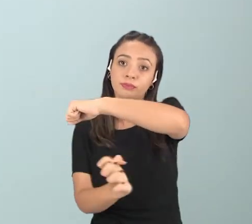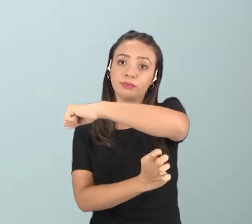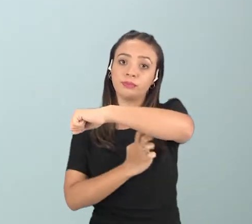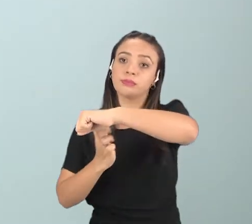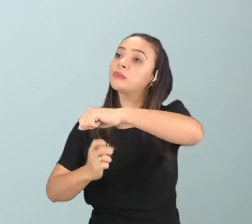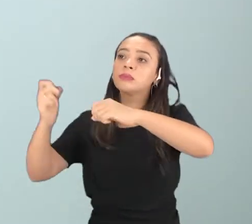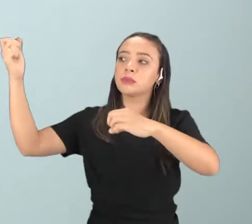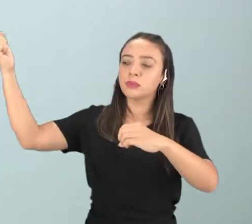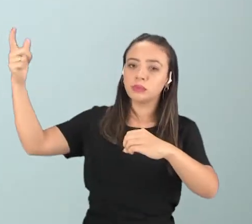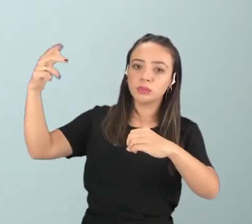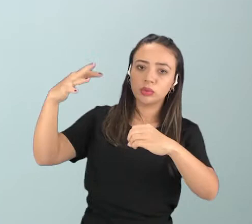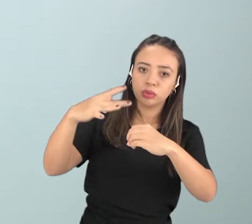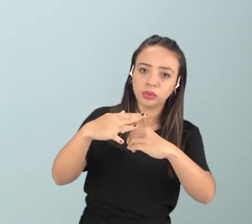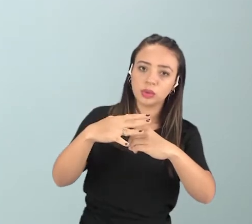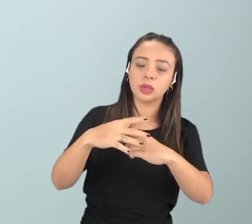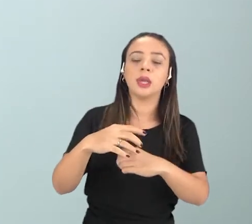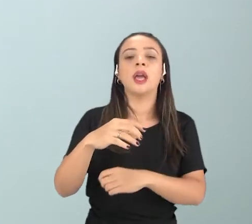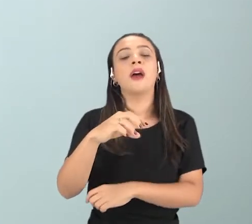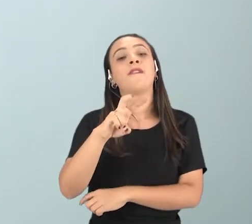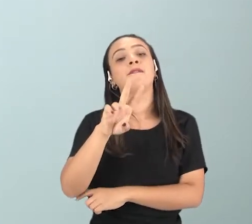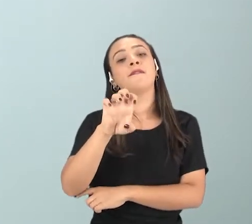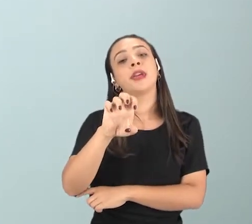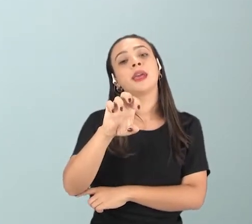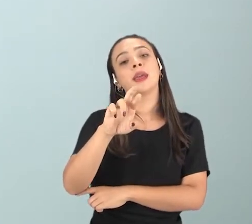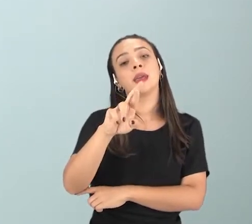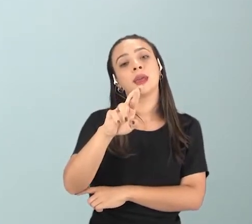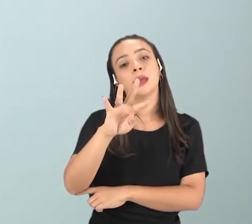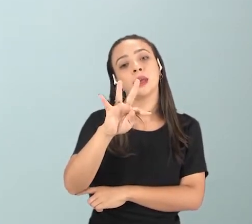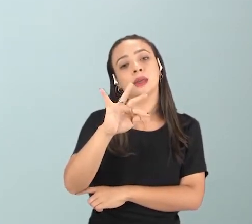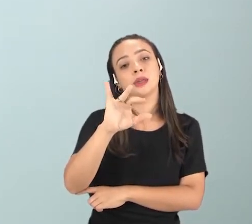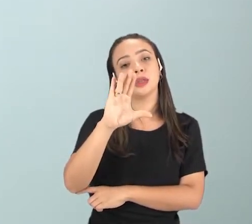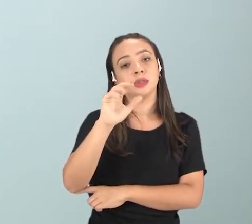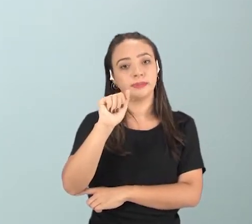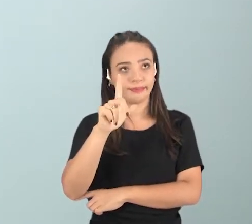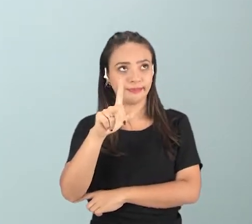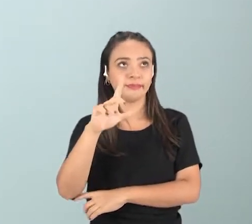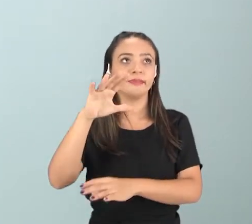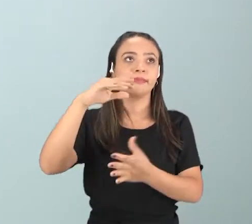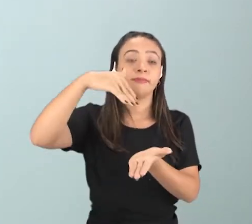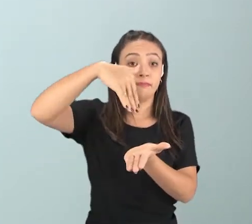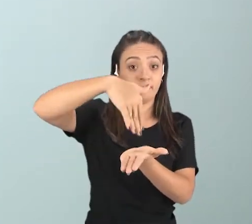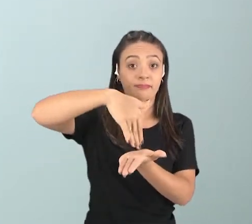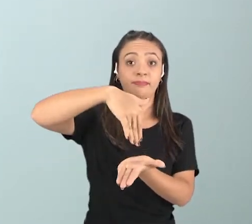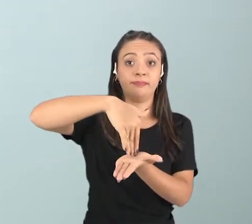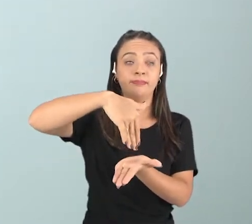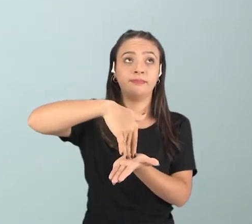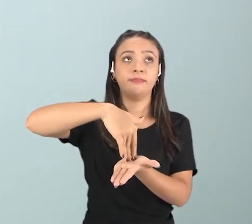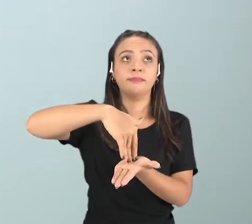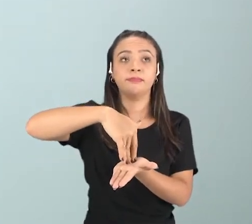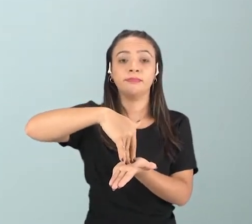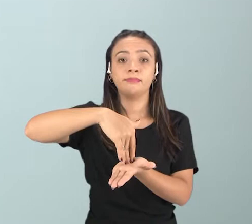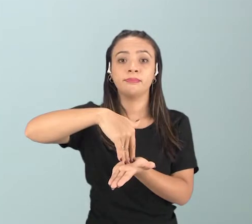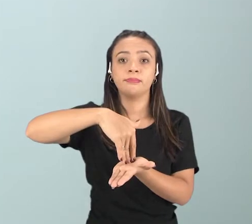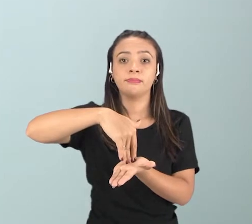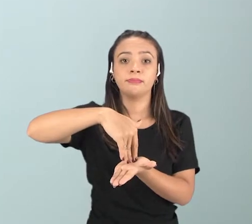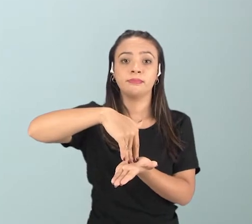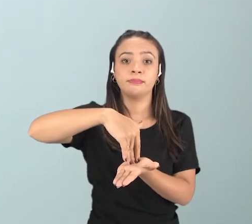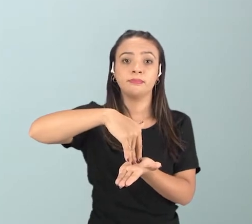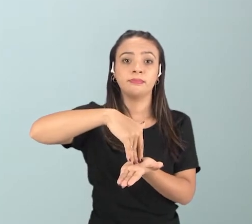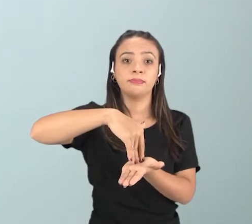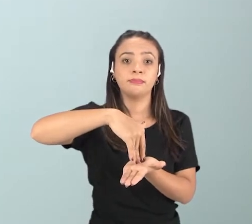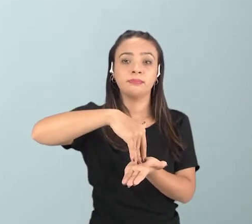plano vertical. Então, eles atingem como se fossem retos, tá? Nesse sentido aqui, tá? Quando ele atinge a